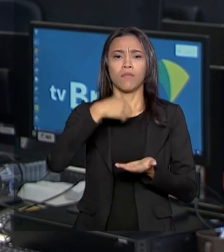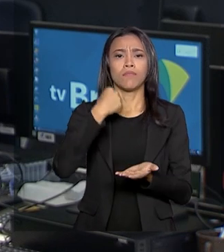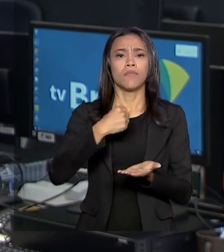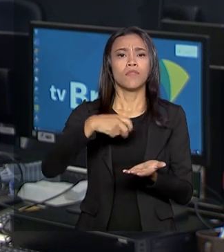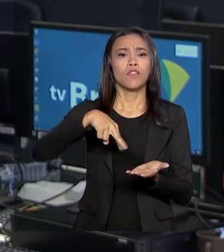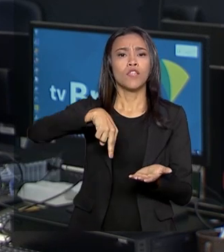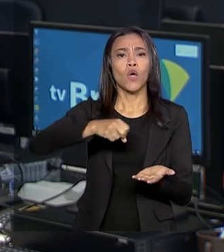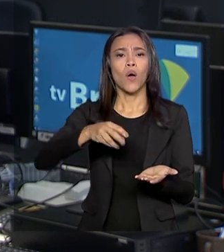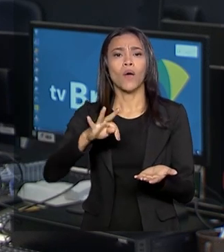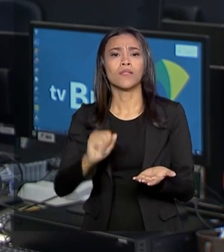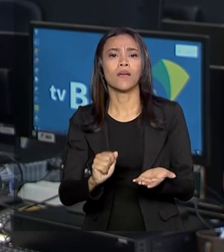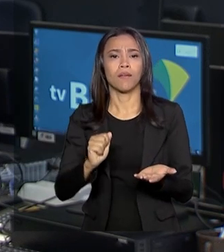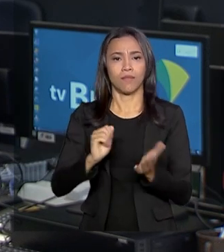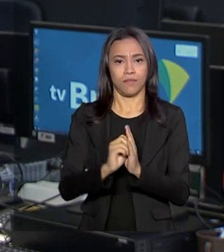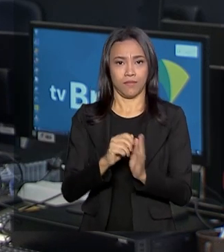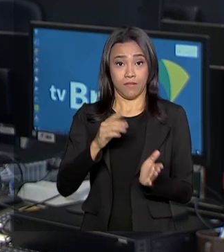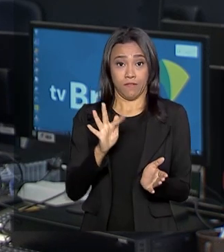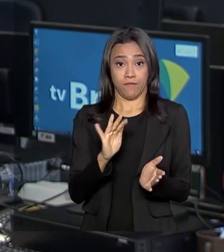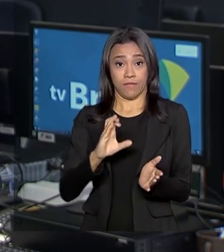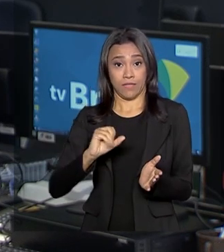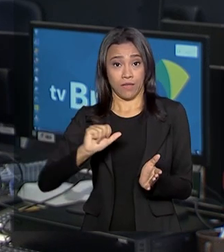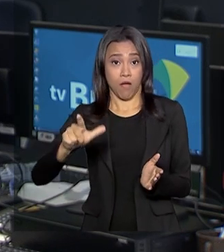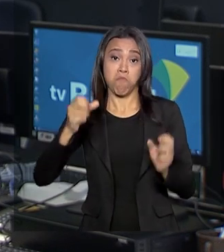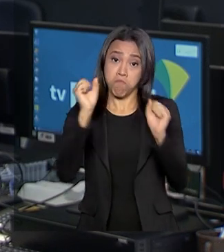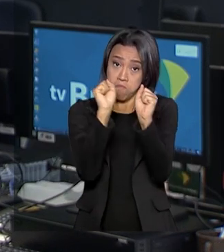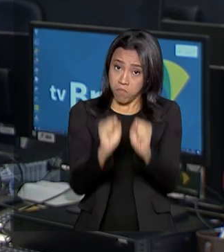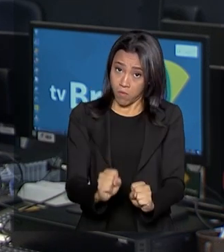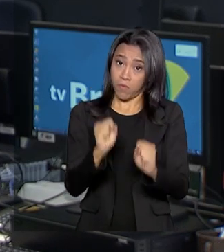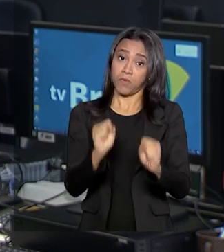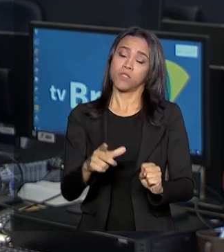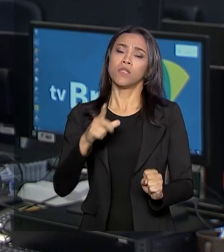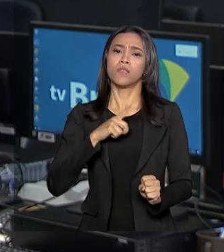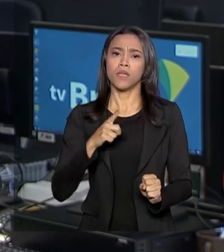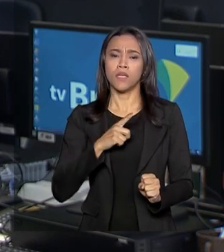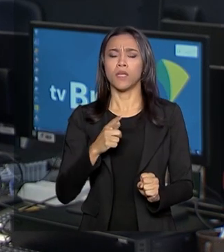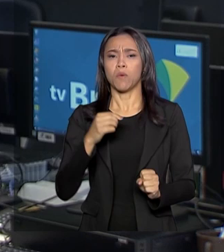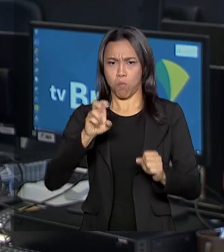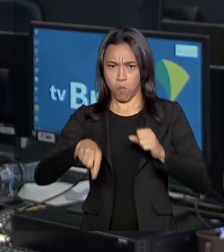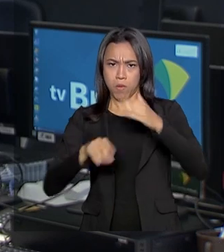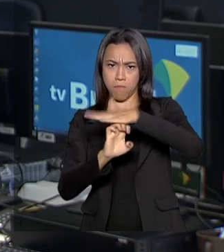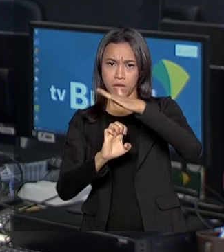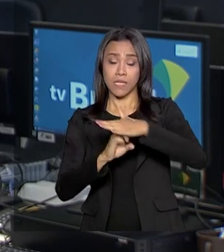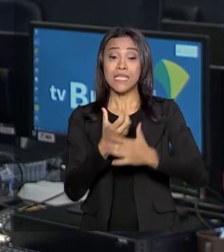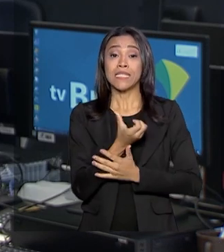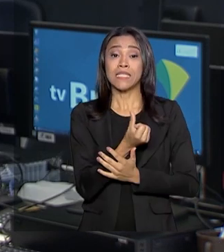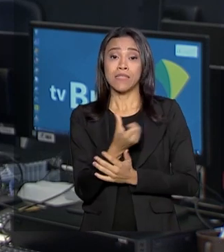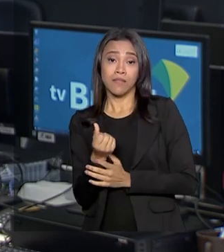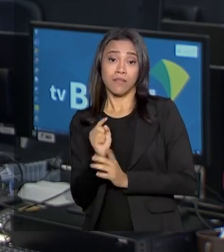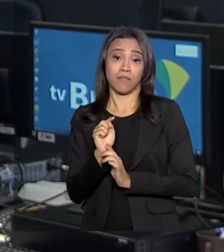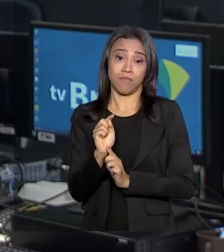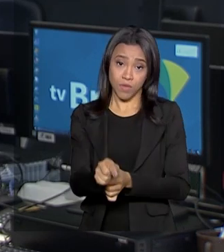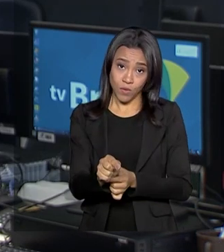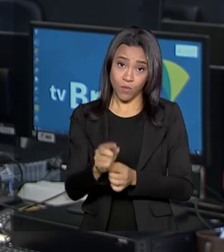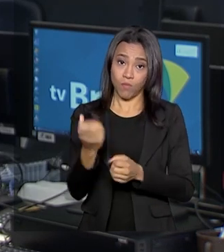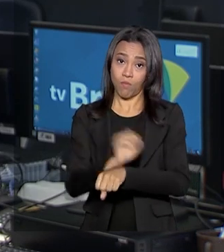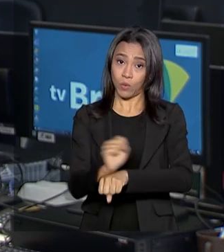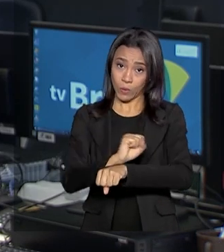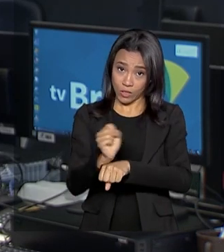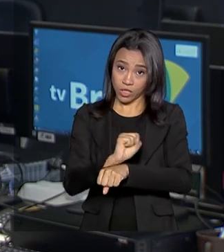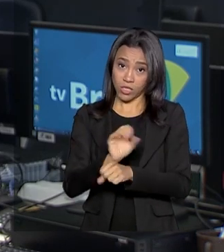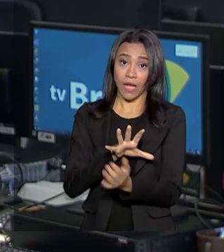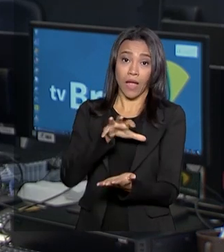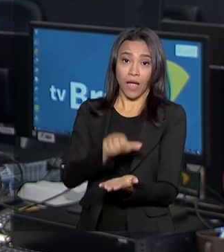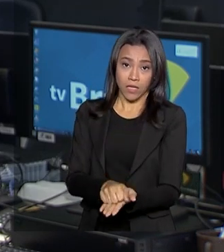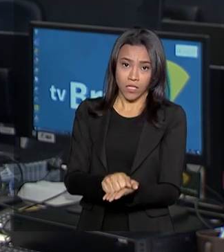maior empresa de aplicativos que atua no Brasil tem cerca de 600 mil motoristas cadastrados em todo o país.